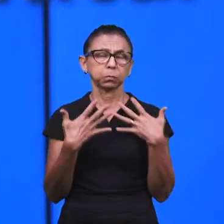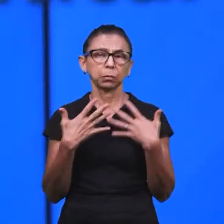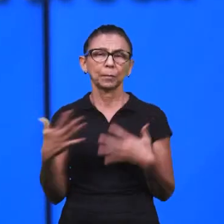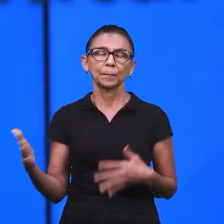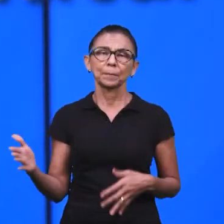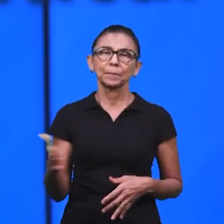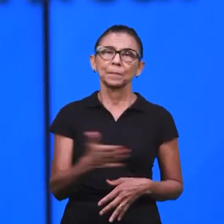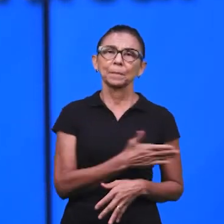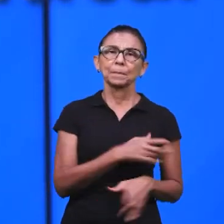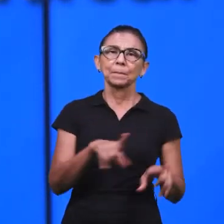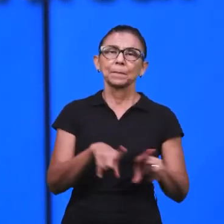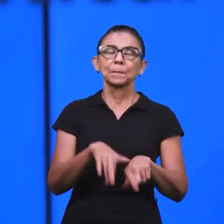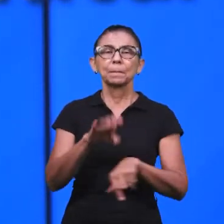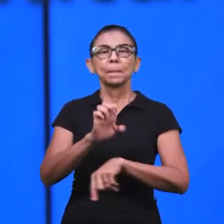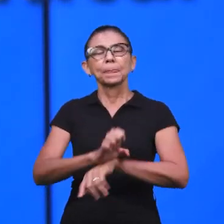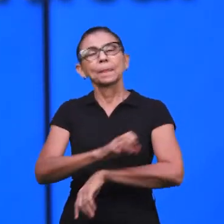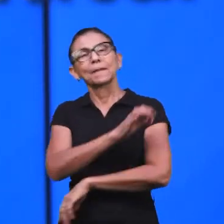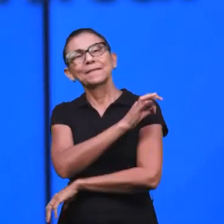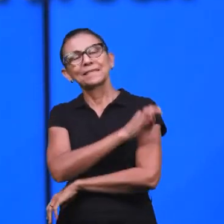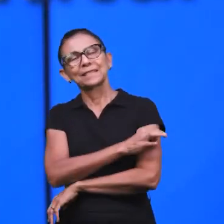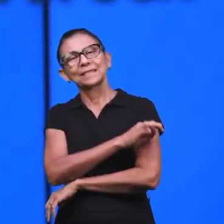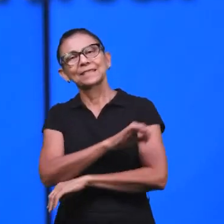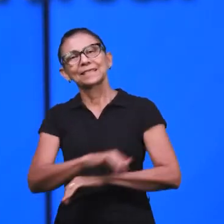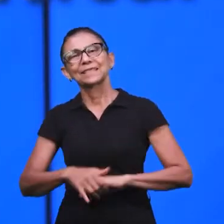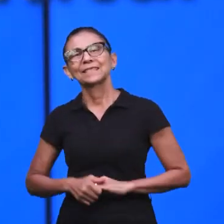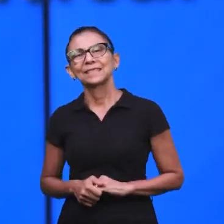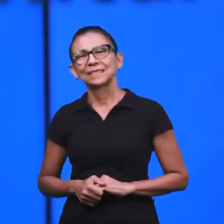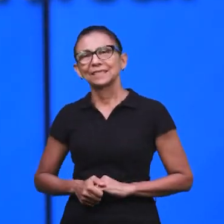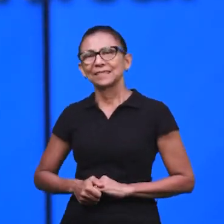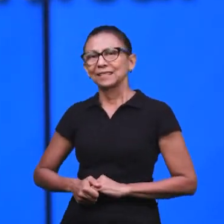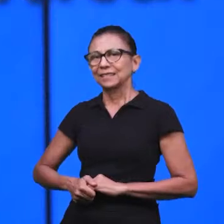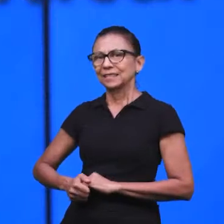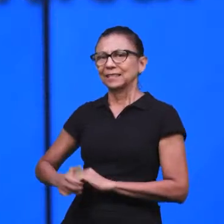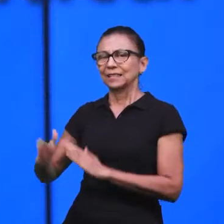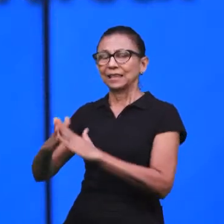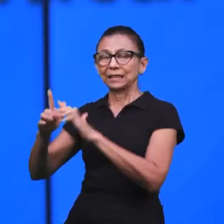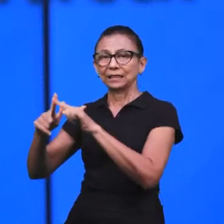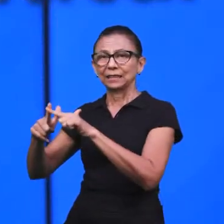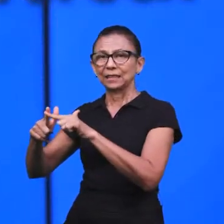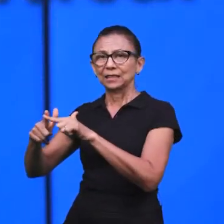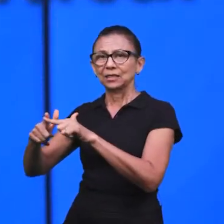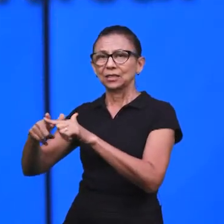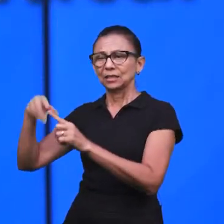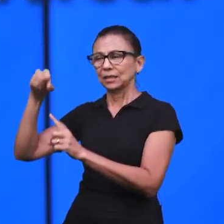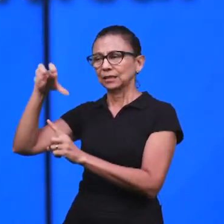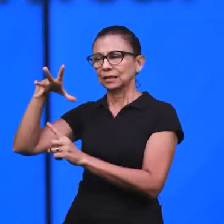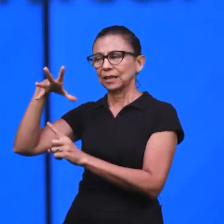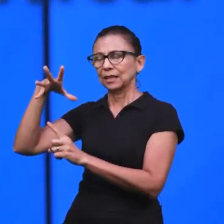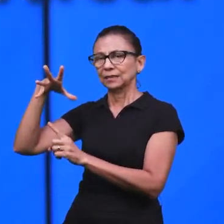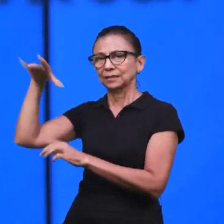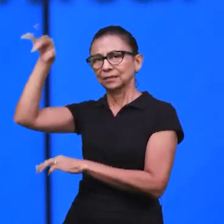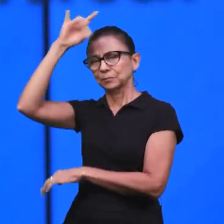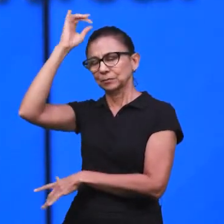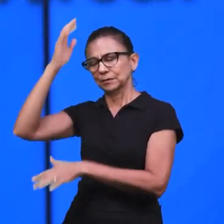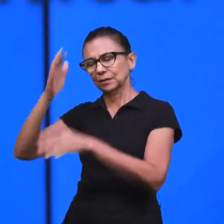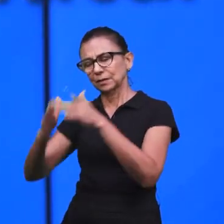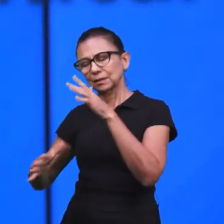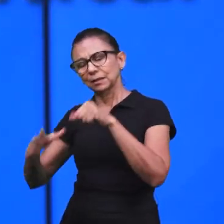lá de Niterói, no Rio de Janeiro. Muito bem colocado. De a igreja, ela é cheia da graça, né? Do Espírito Santo.